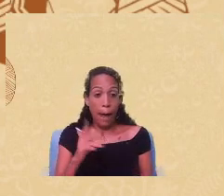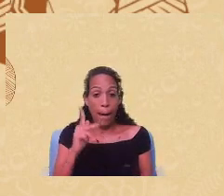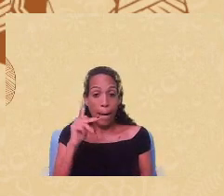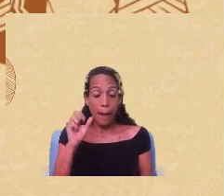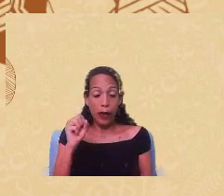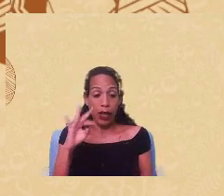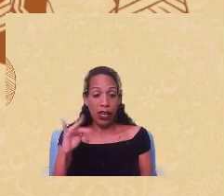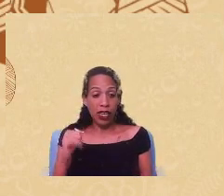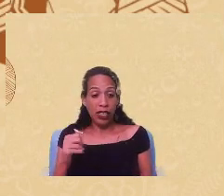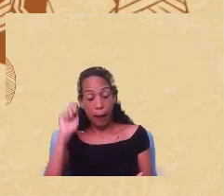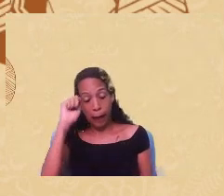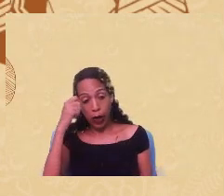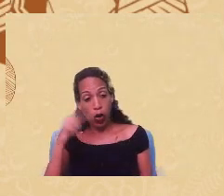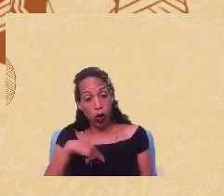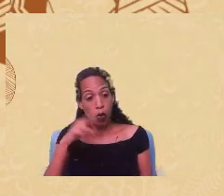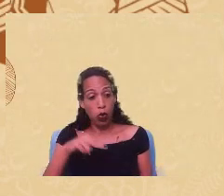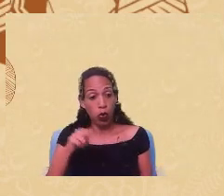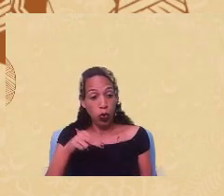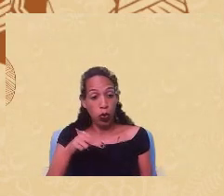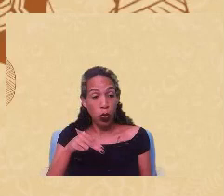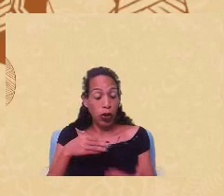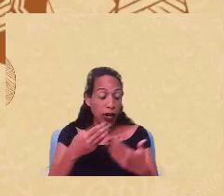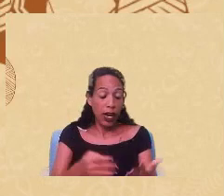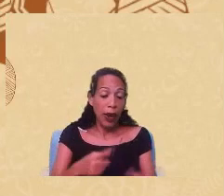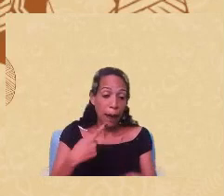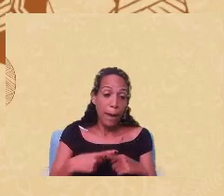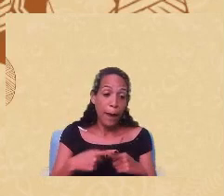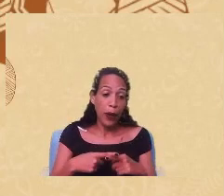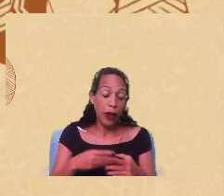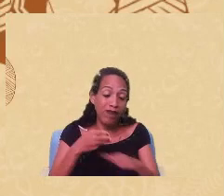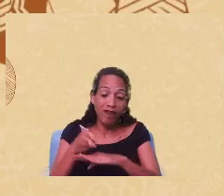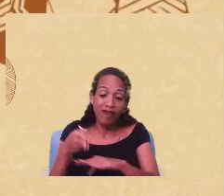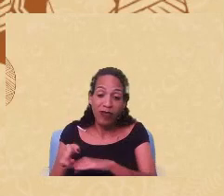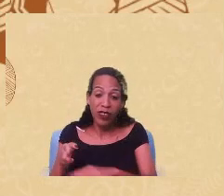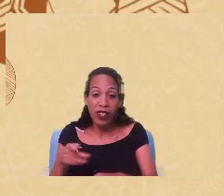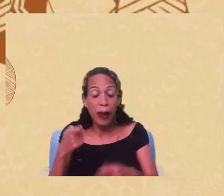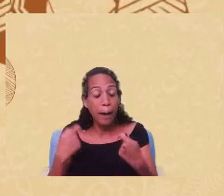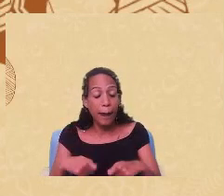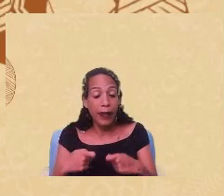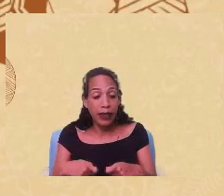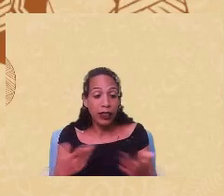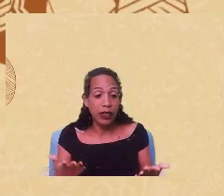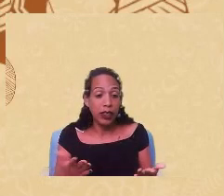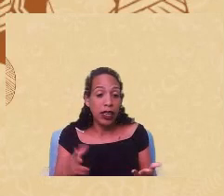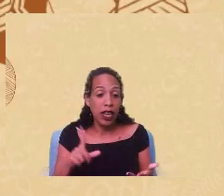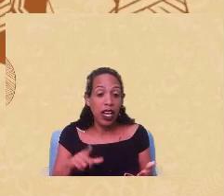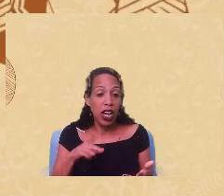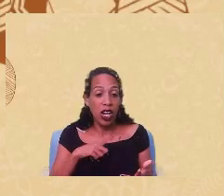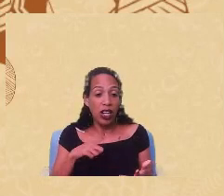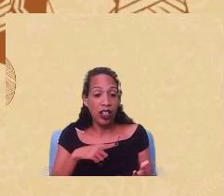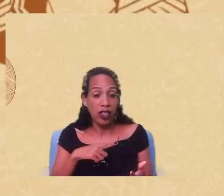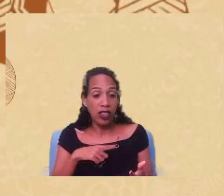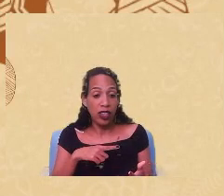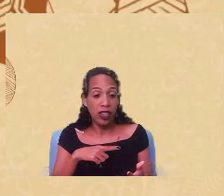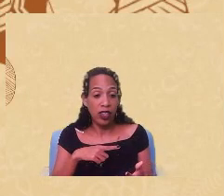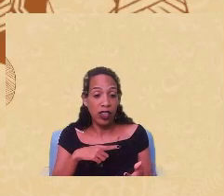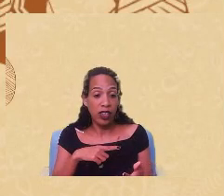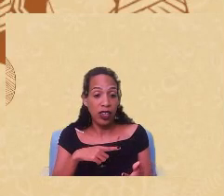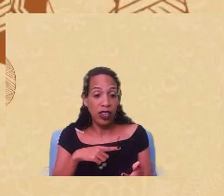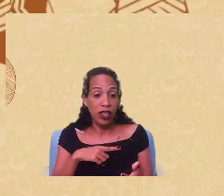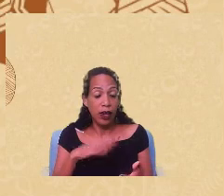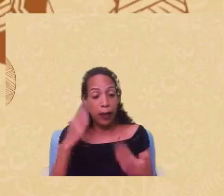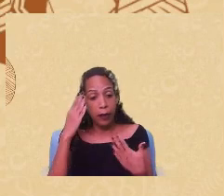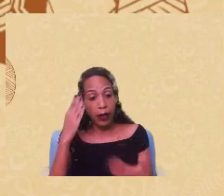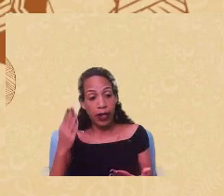psicanálise eu nunca vou mudar a psicanálise porque eu não vou afetá-los a partir desses afetos é muito nessa lógica que eu estou pensando obrigada